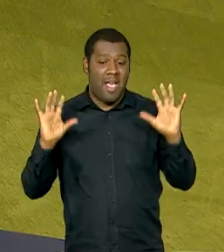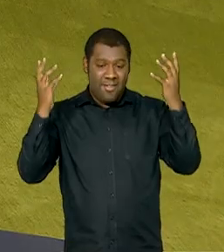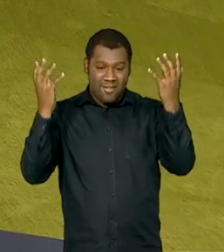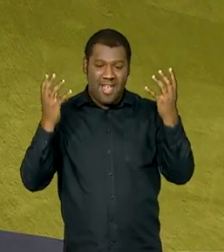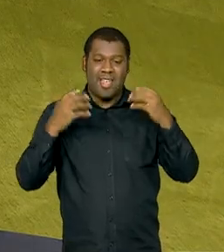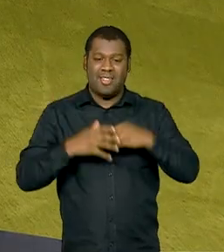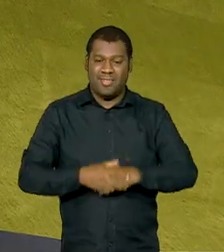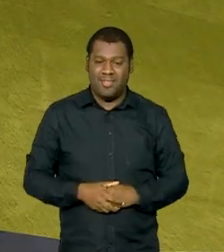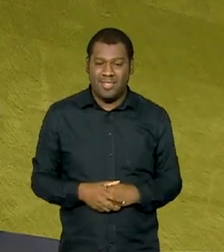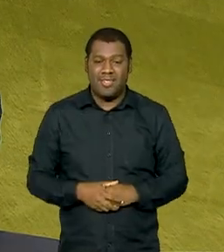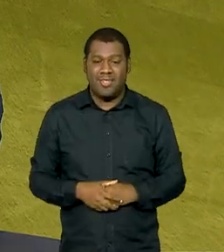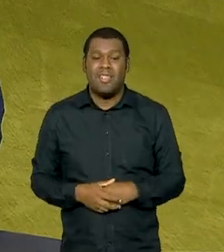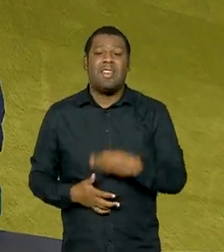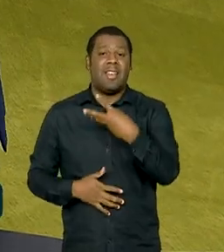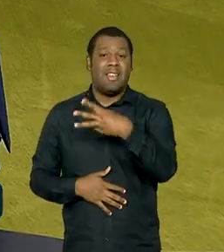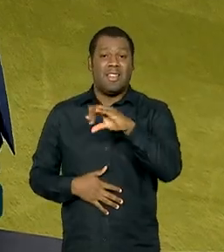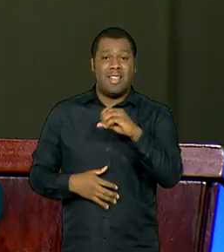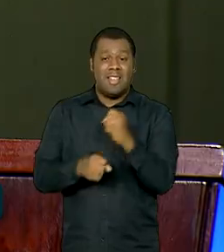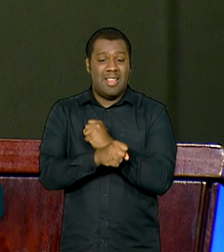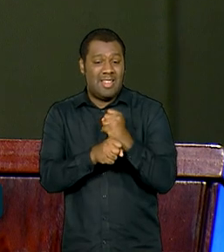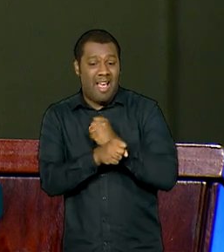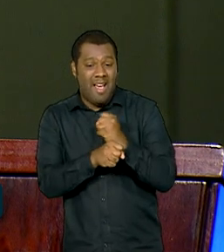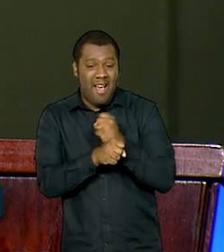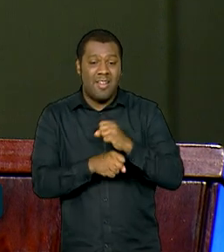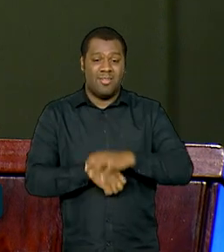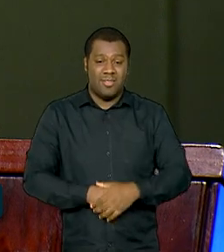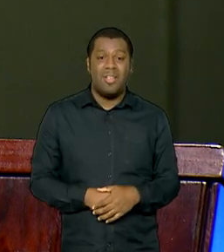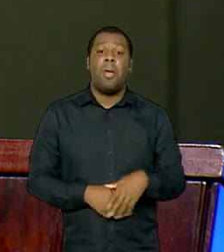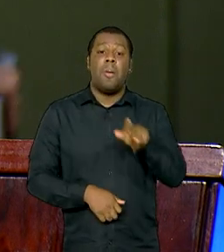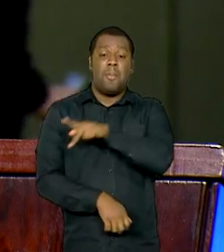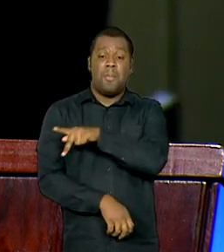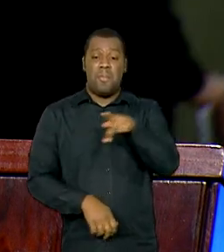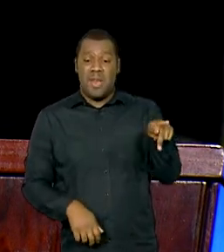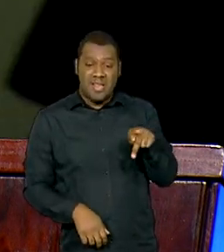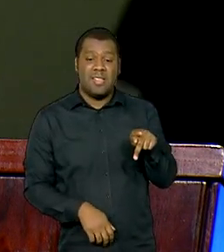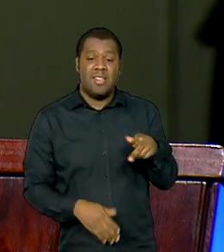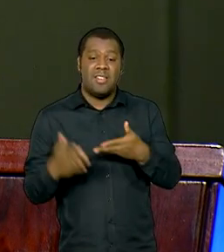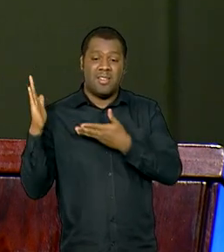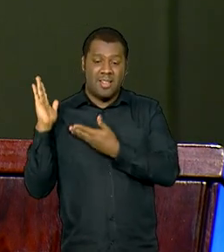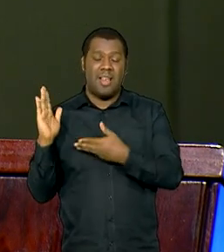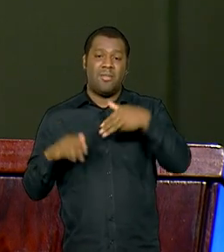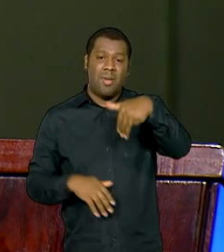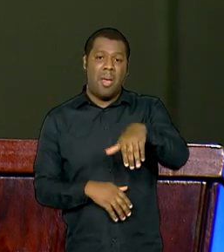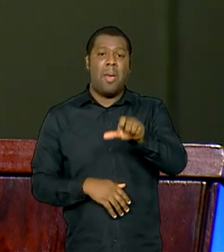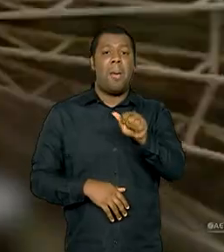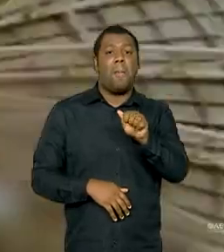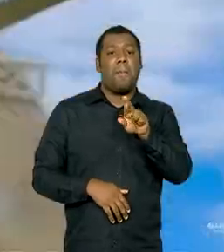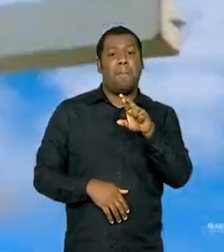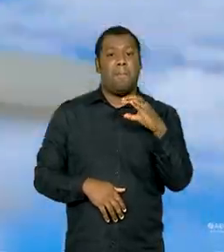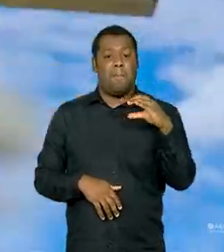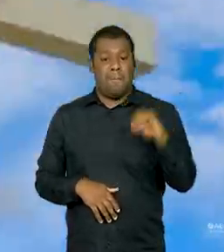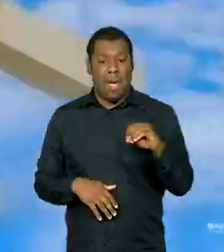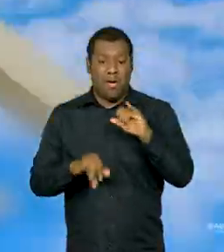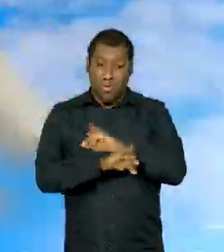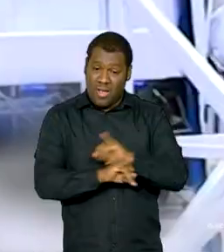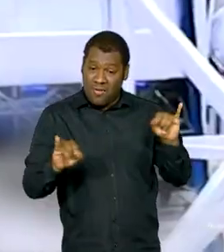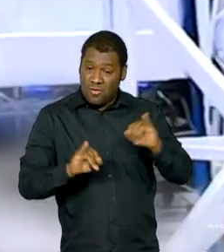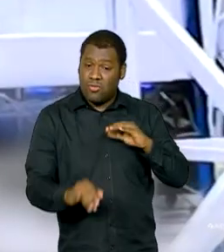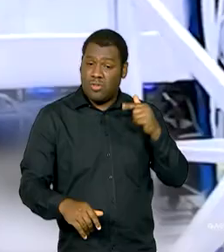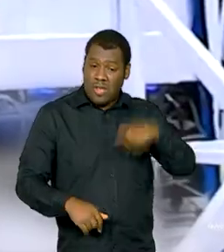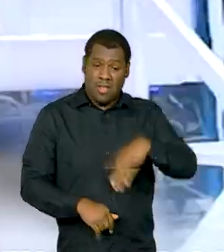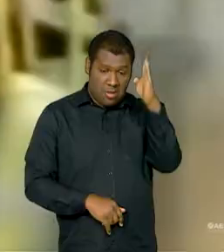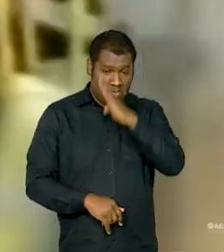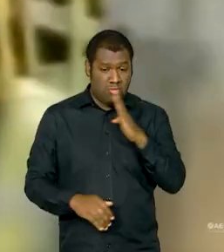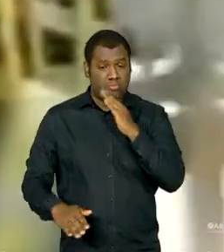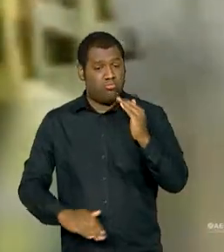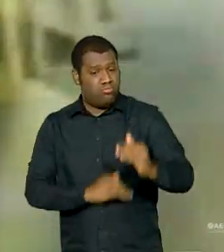celebrou o 30º aniversário da agência, o presidente da Agência Espacial Brasileira, Marco Antônio Chamon, destacou os avanços que o Brasil